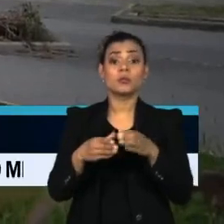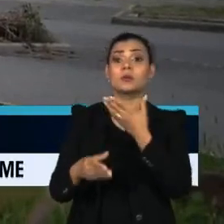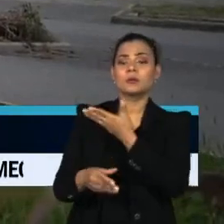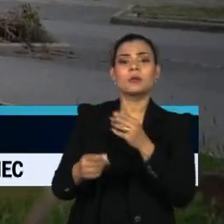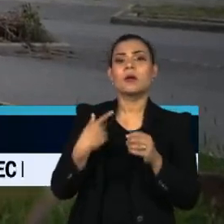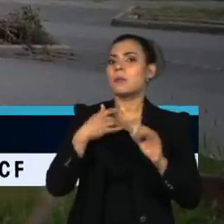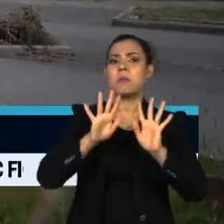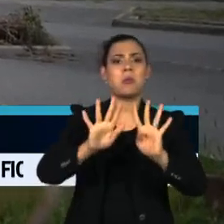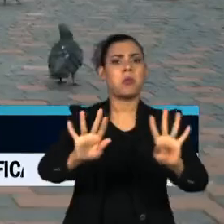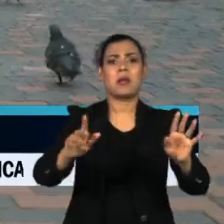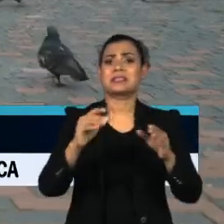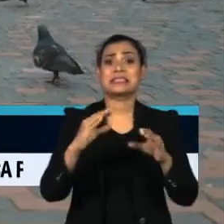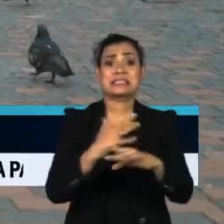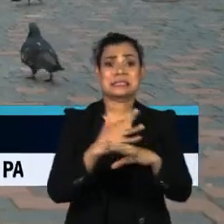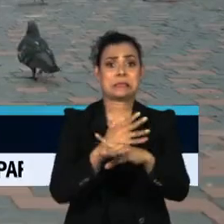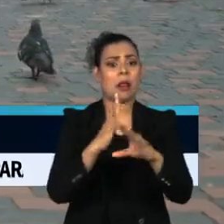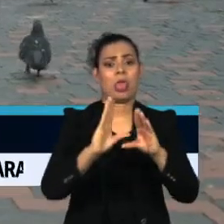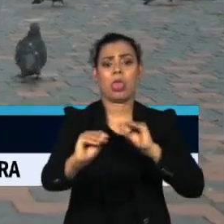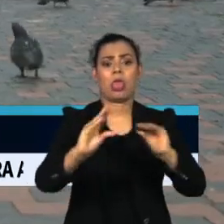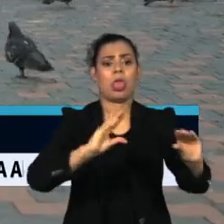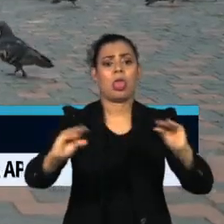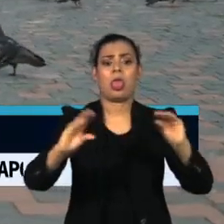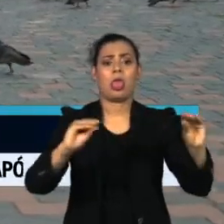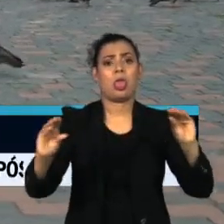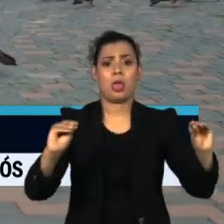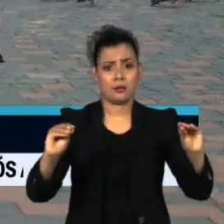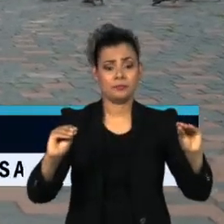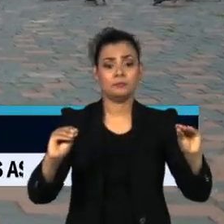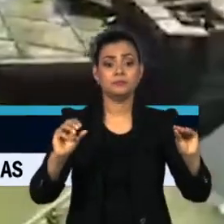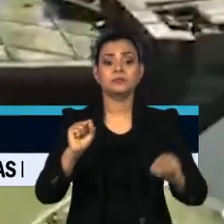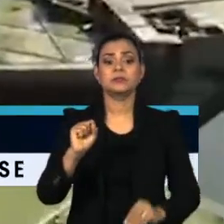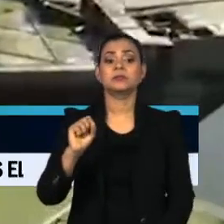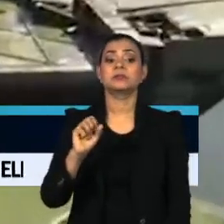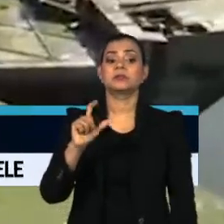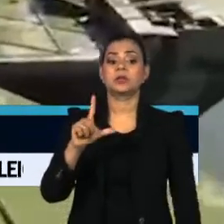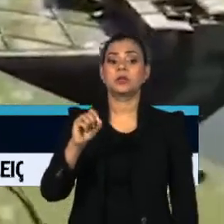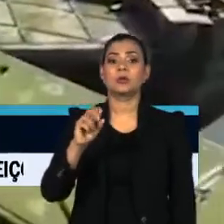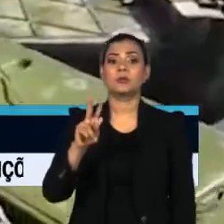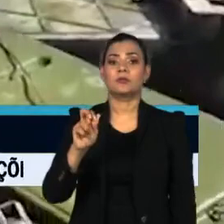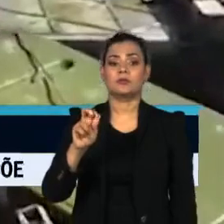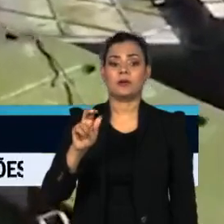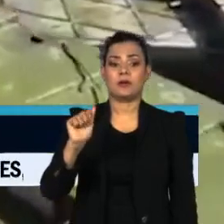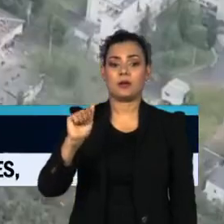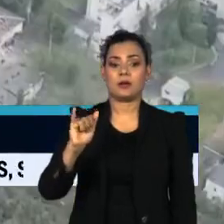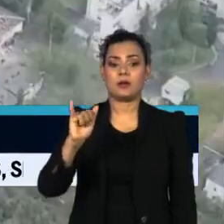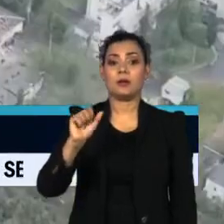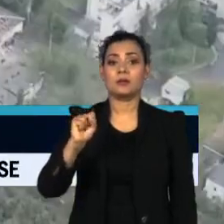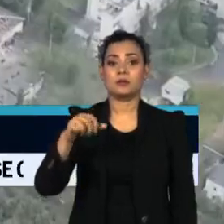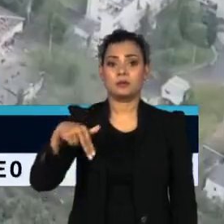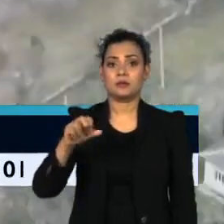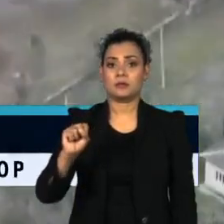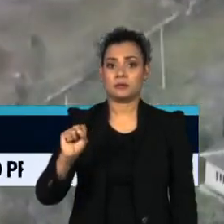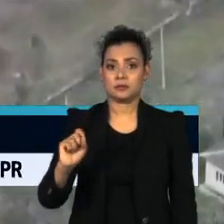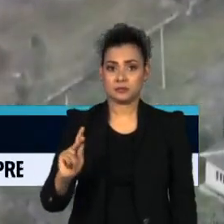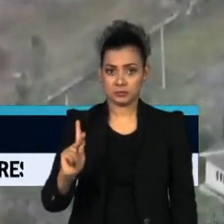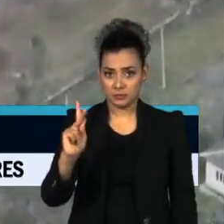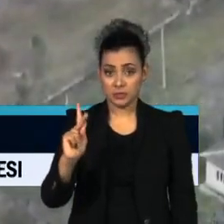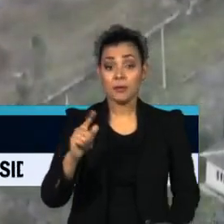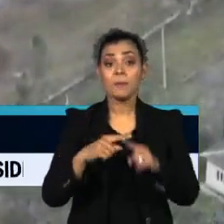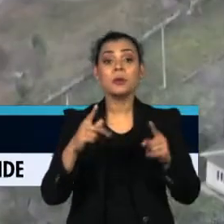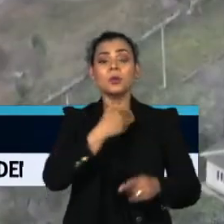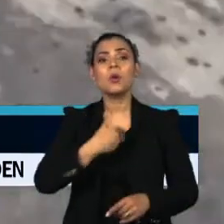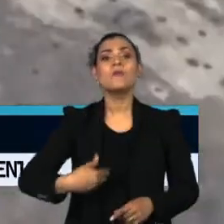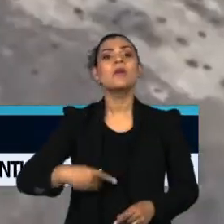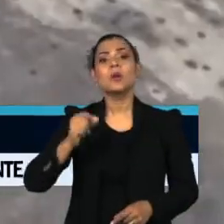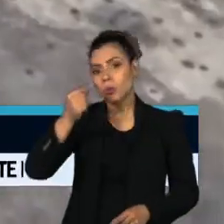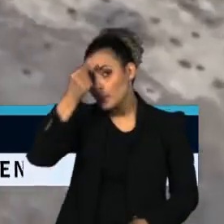cidade, frente à chegada inevitável das tropas russas. Mas enquanto avança no território ucraniano, o regime de Vladimir Putin